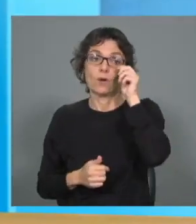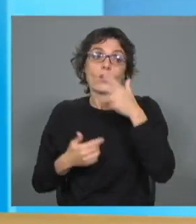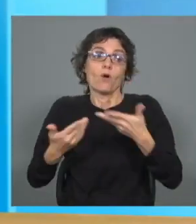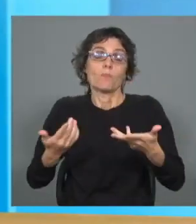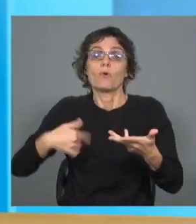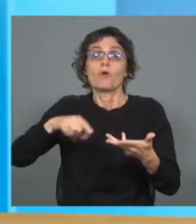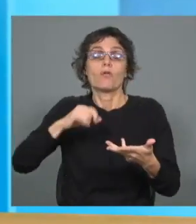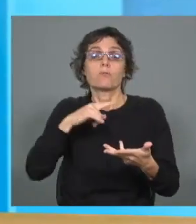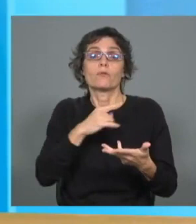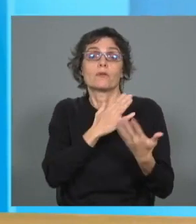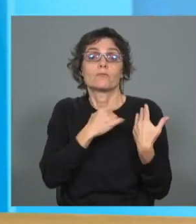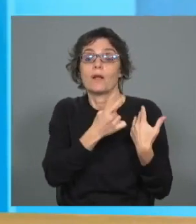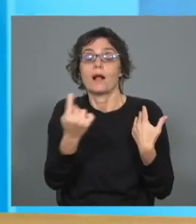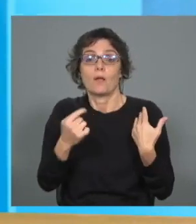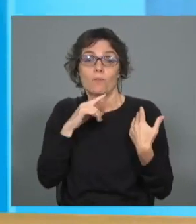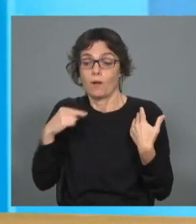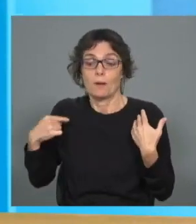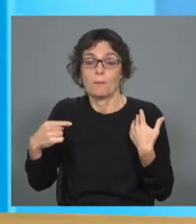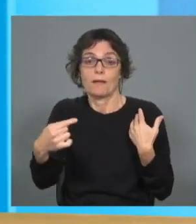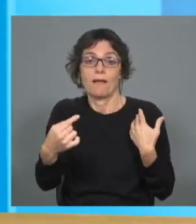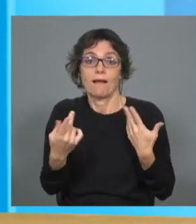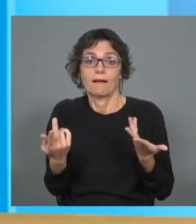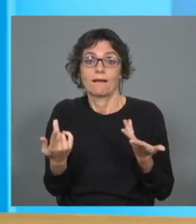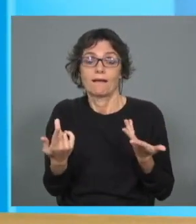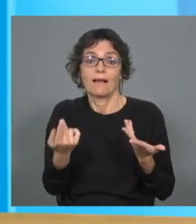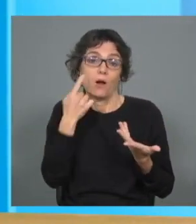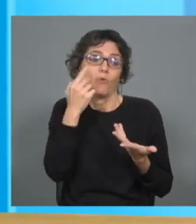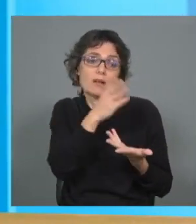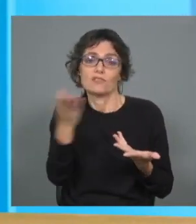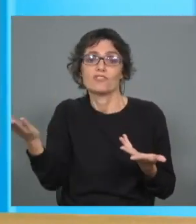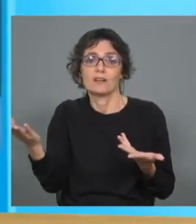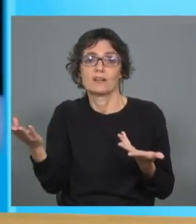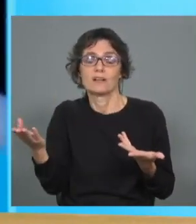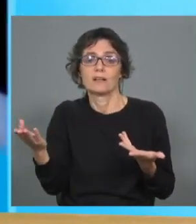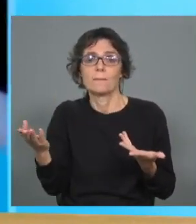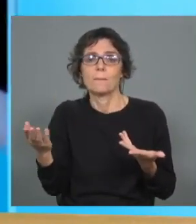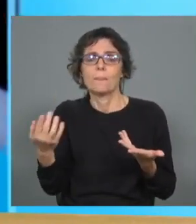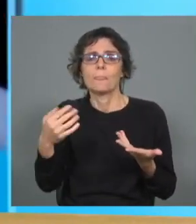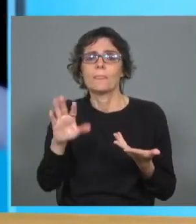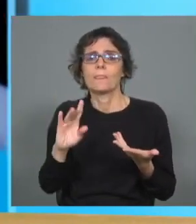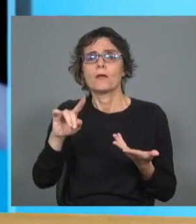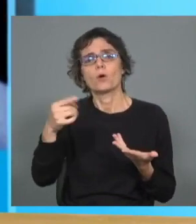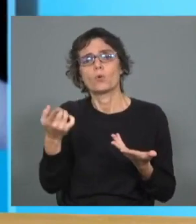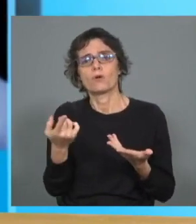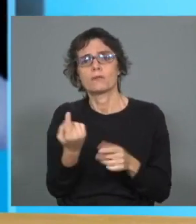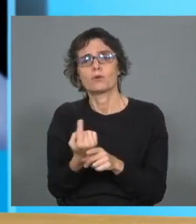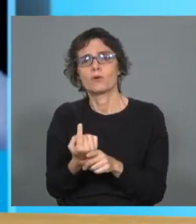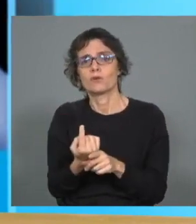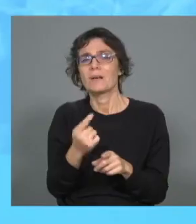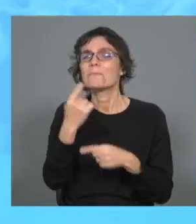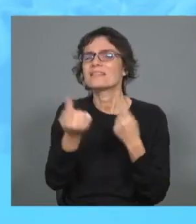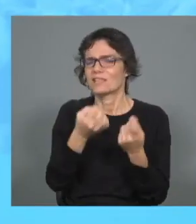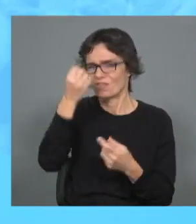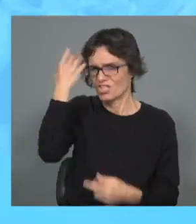podendo fazer no nosso dia-a-dia, mas essas também são amplamente conhecidas e depois há outras que nós... E não são por vezes